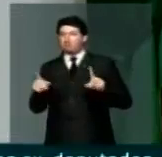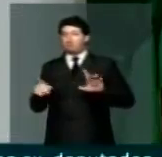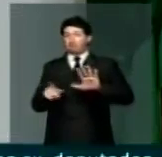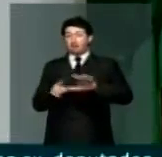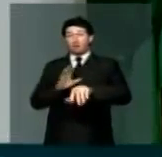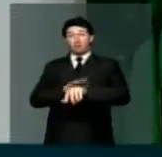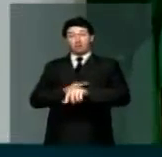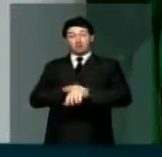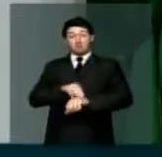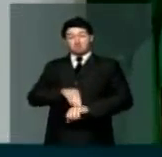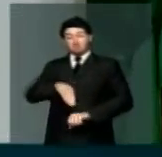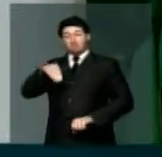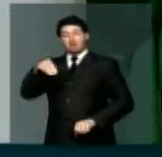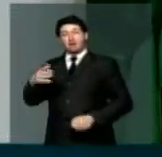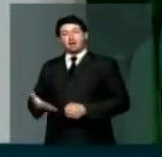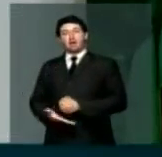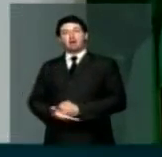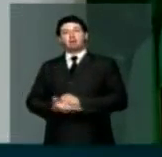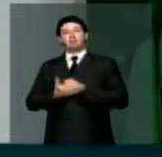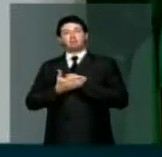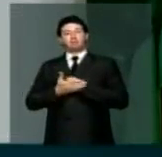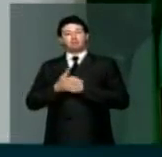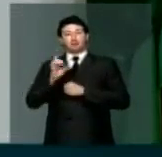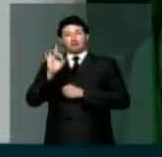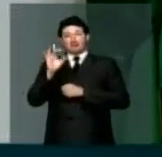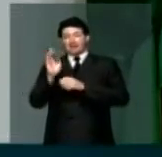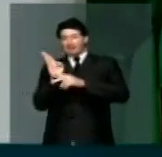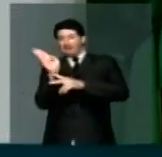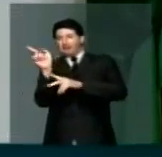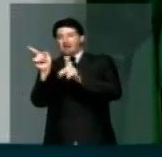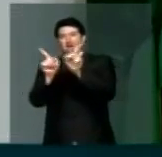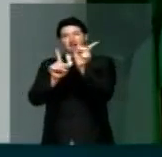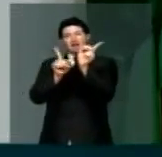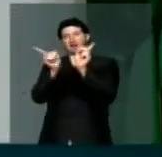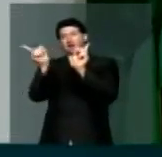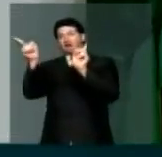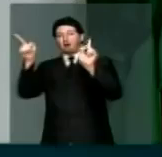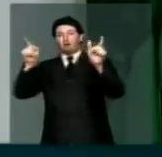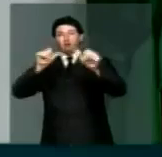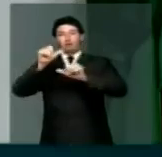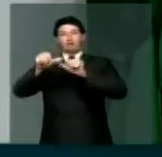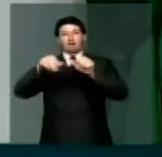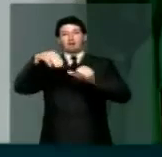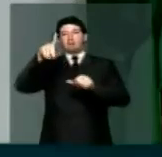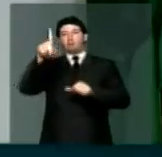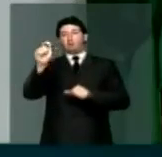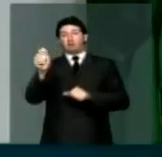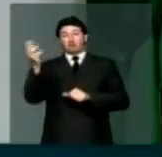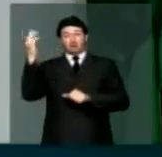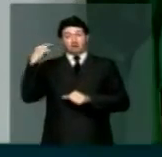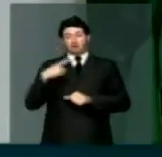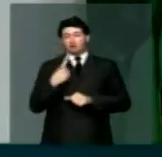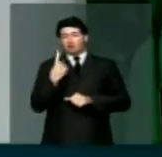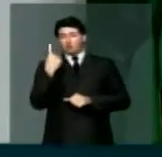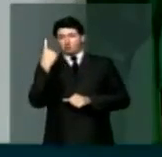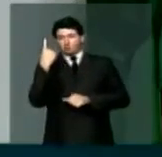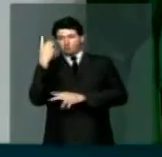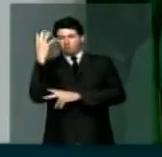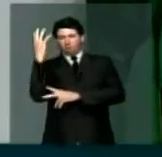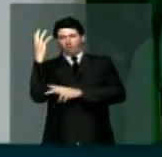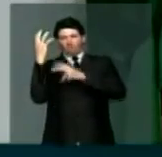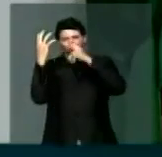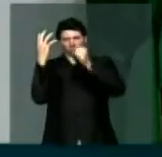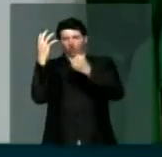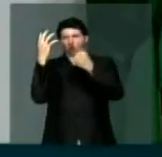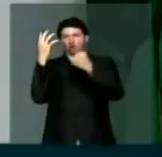que é mestre nos ajuda. Cada galho da planta agora é muda e onde havia um só tronco